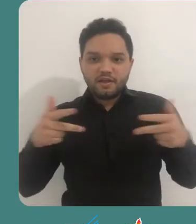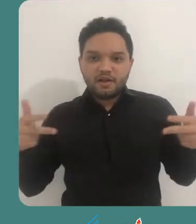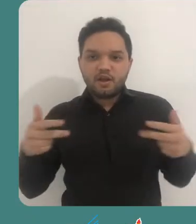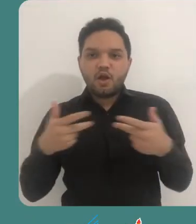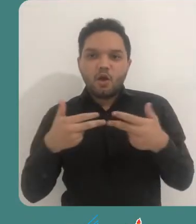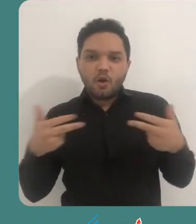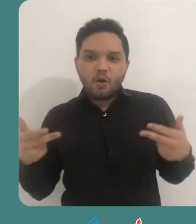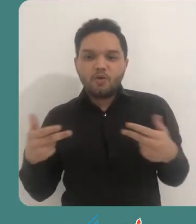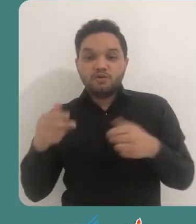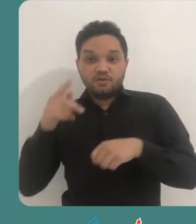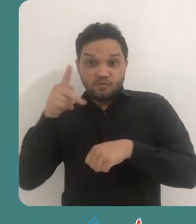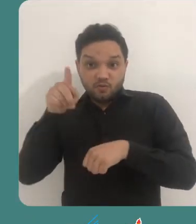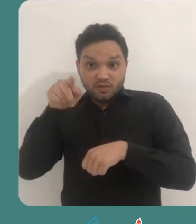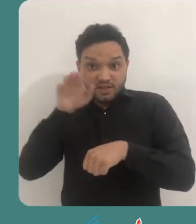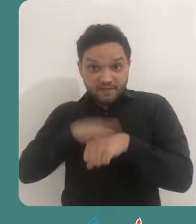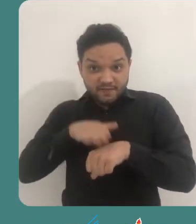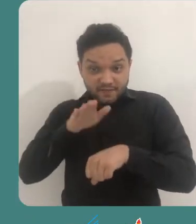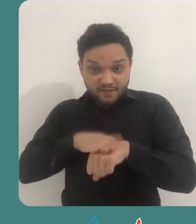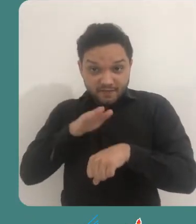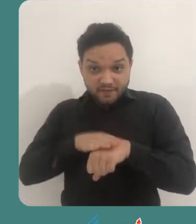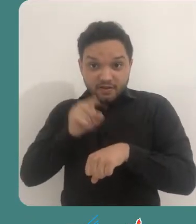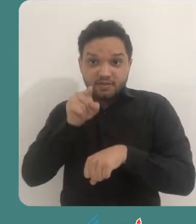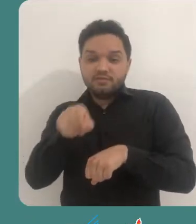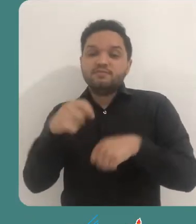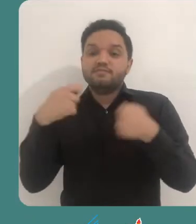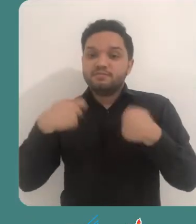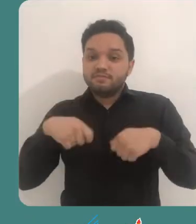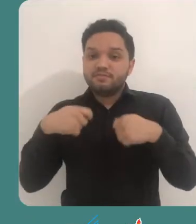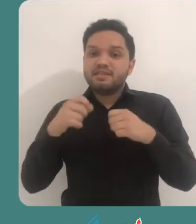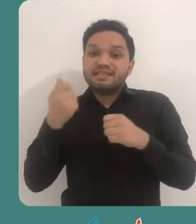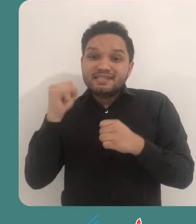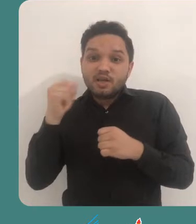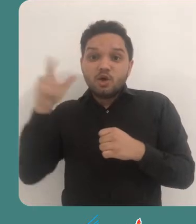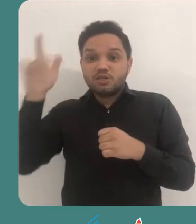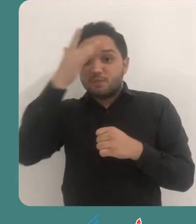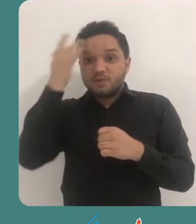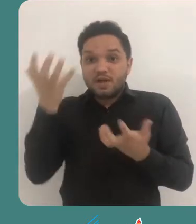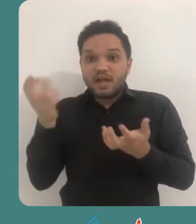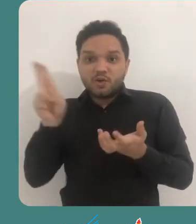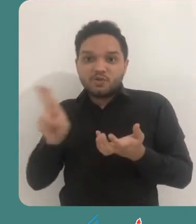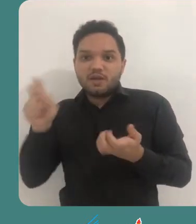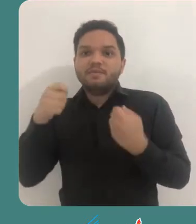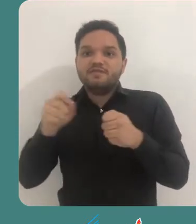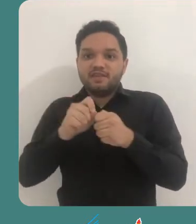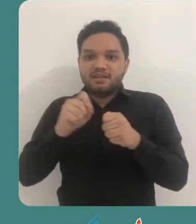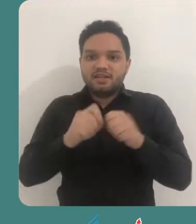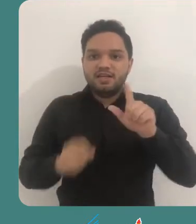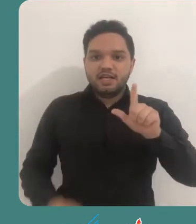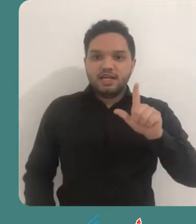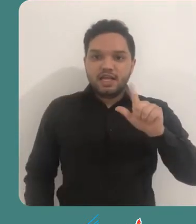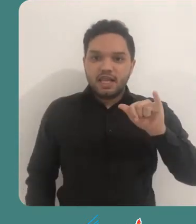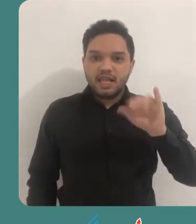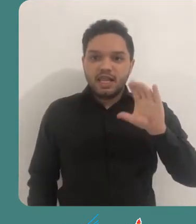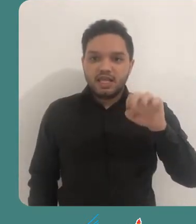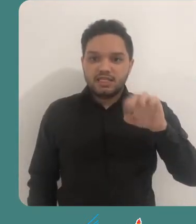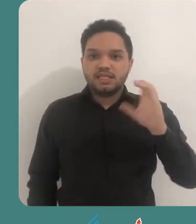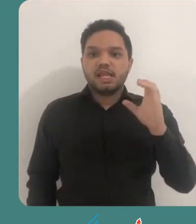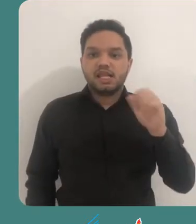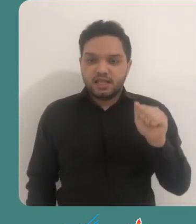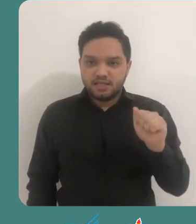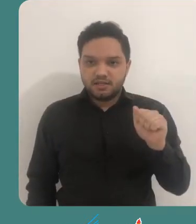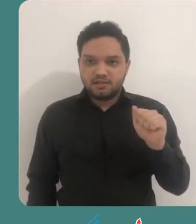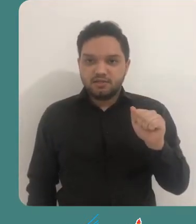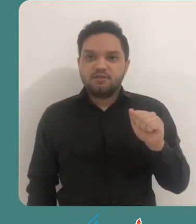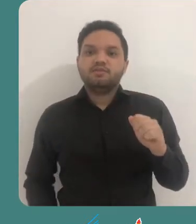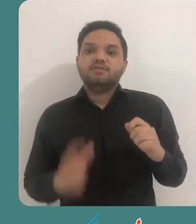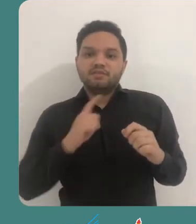Para todo tipo de material ou recurso autoral, ou seja, criados por você, é necessário definir uma licença de uso para